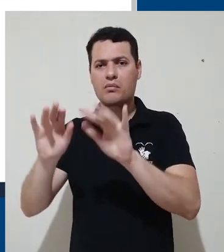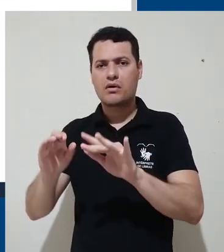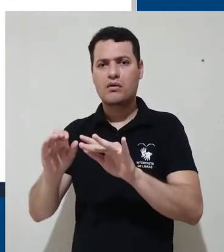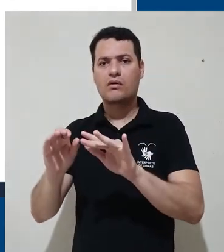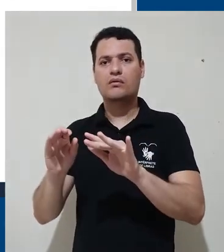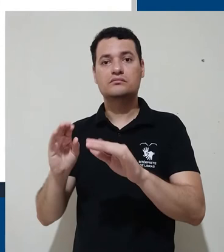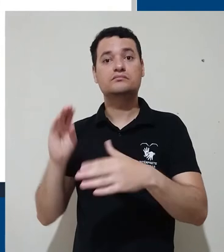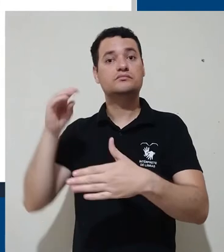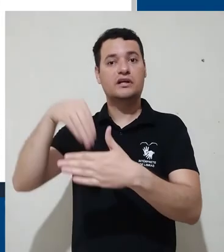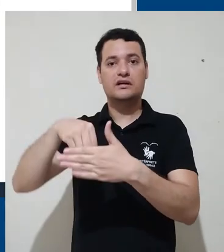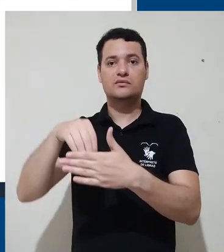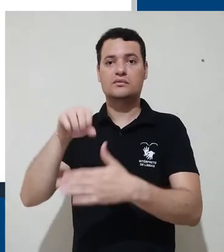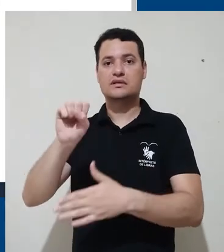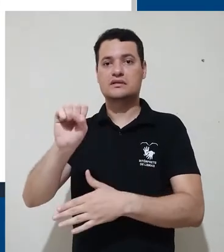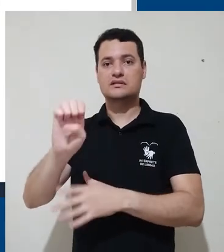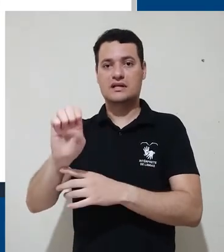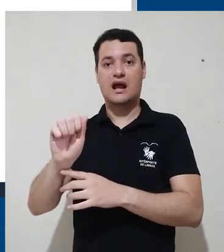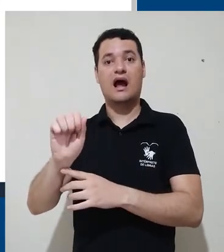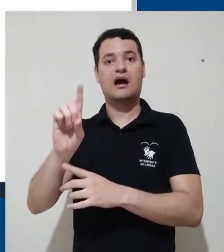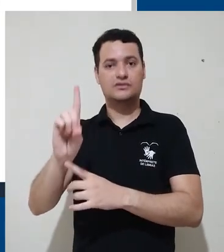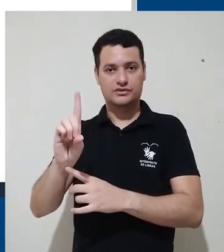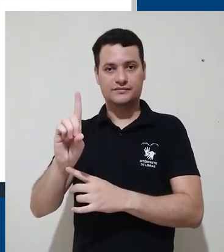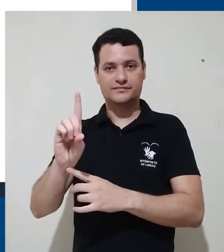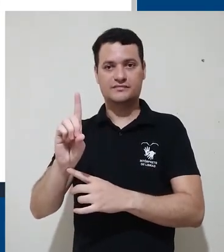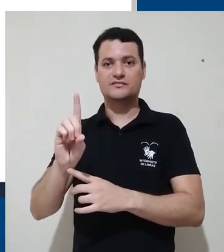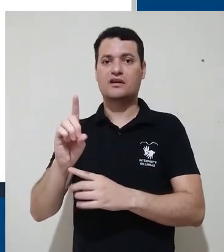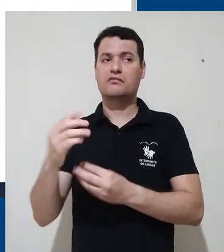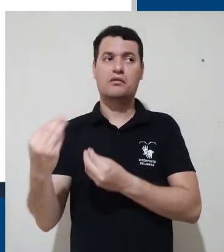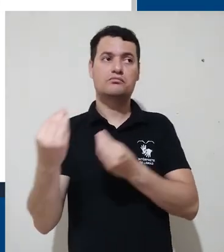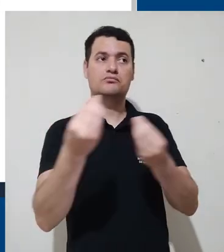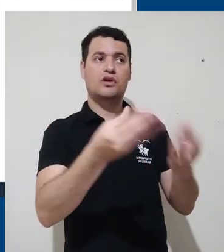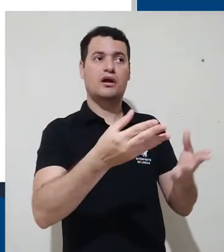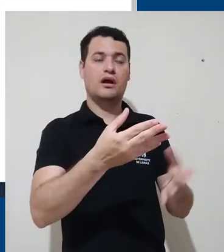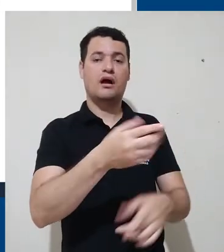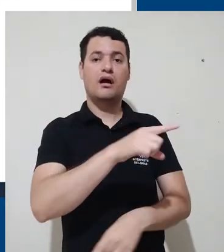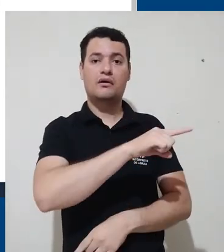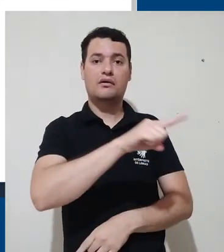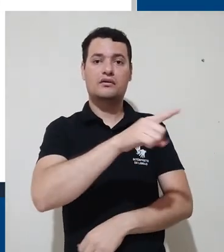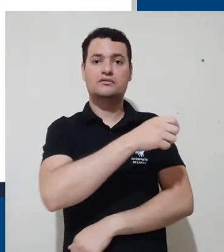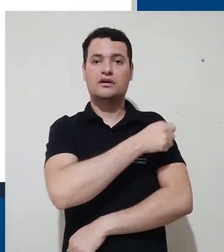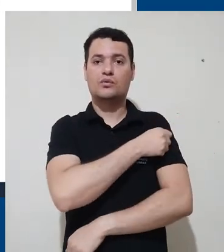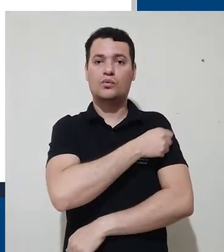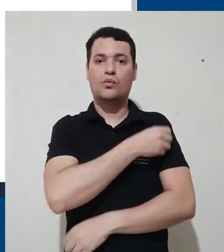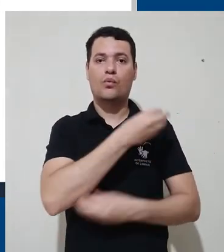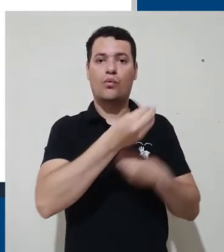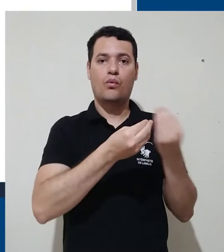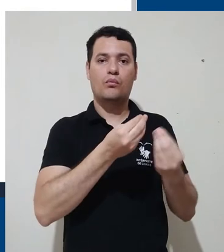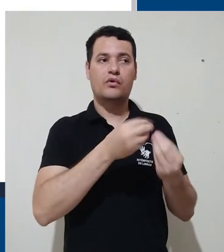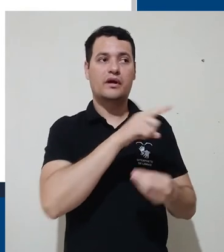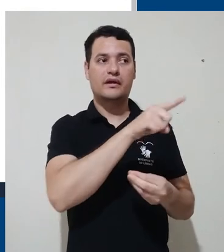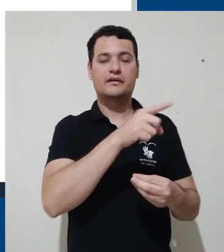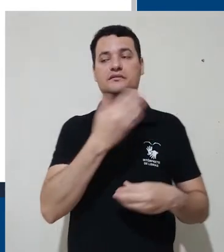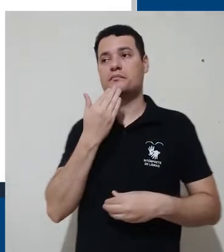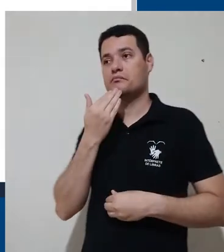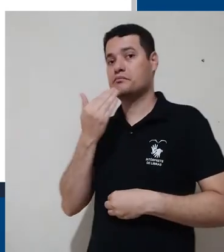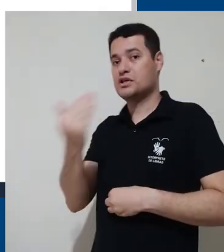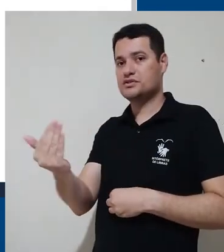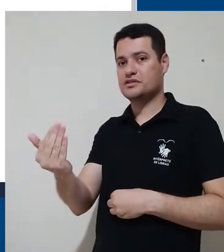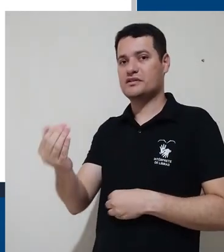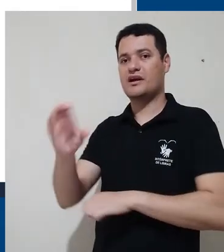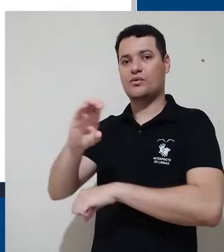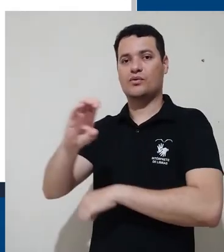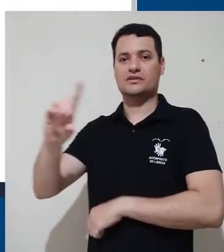desses cursos é feito aqui dentro da própria SEAT e vai ser entregue aos usuários por